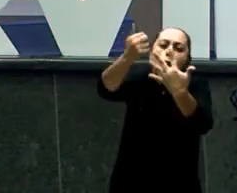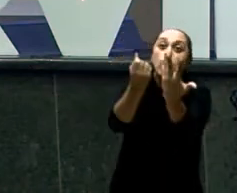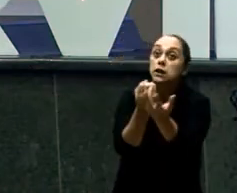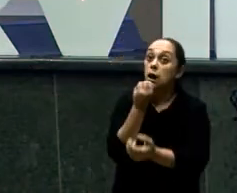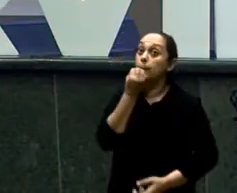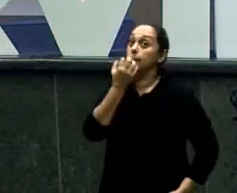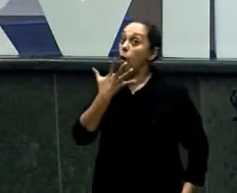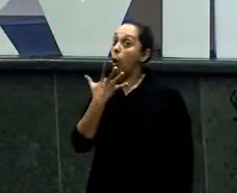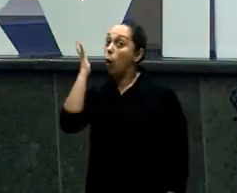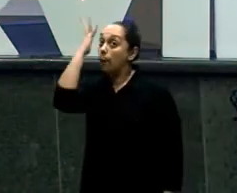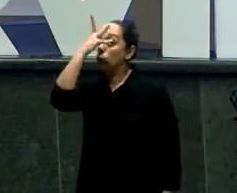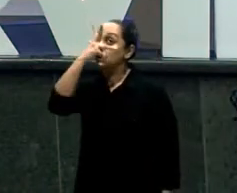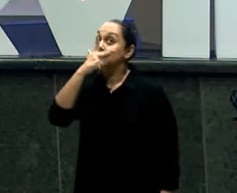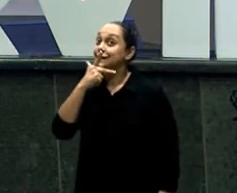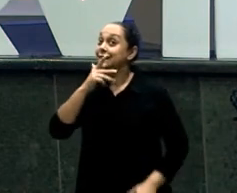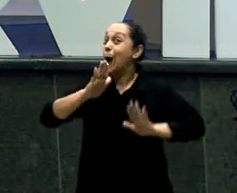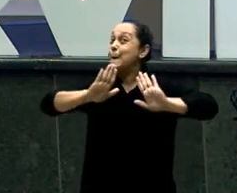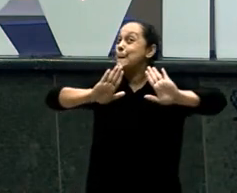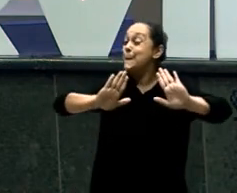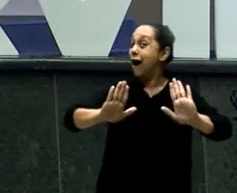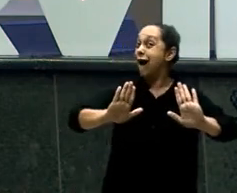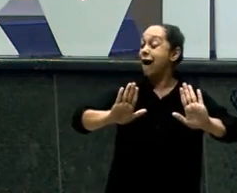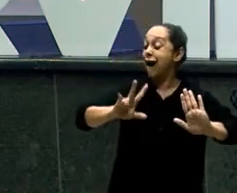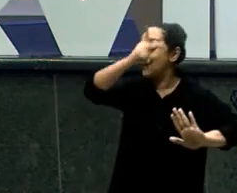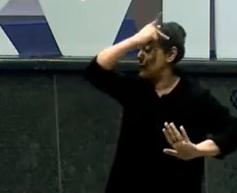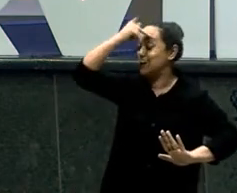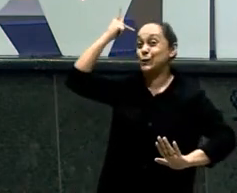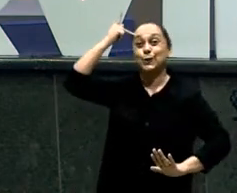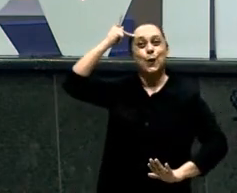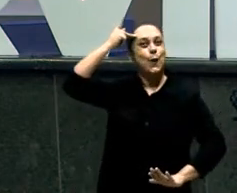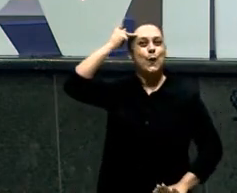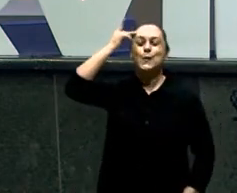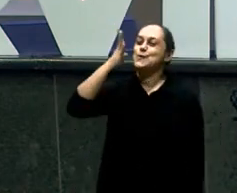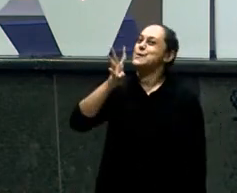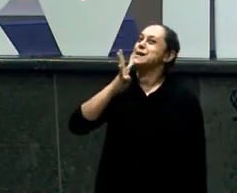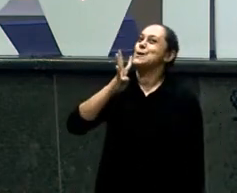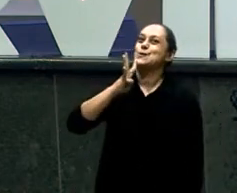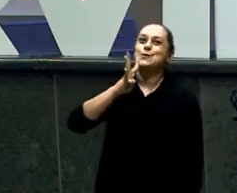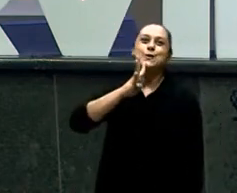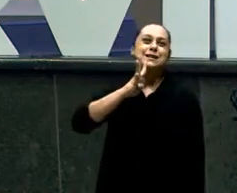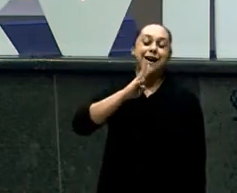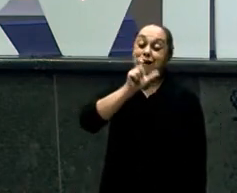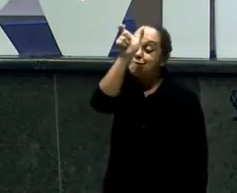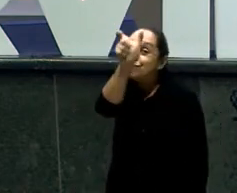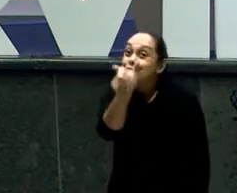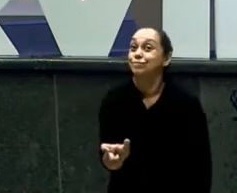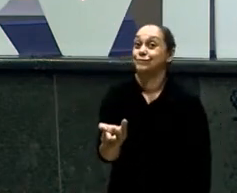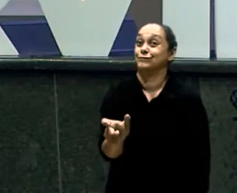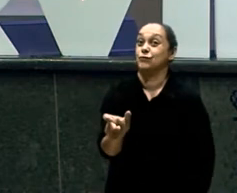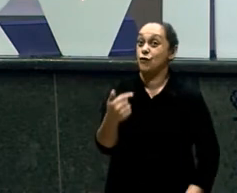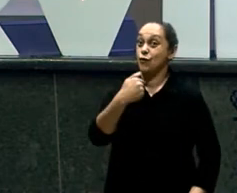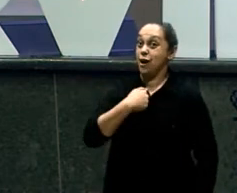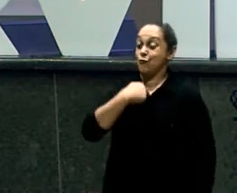Ele não sabe Como cuidar de você O pai Pode não perceber Que você cresceu Mas quando você